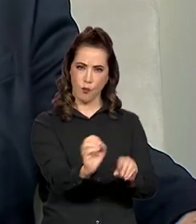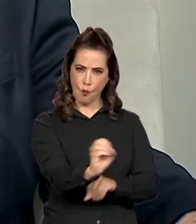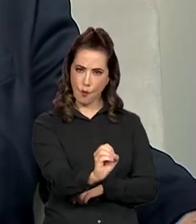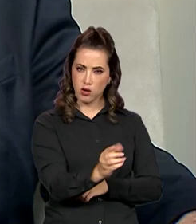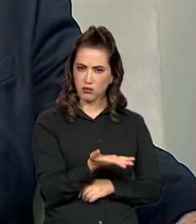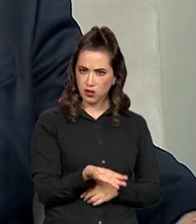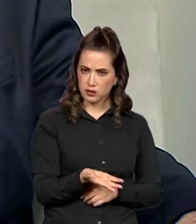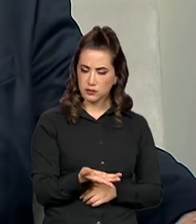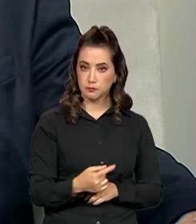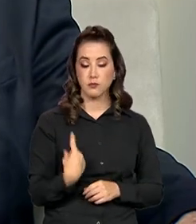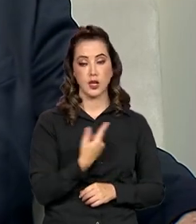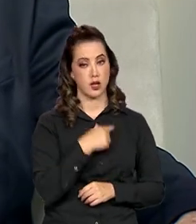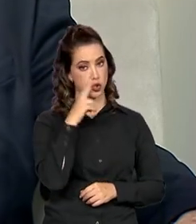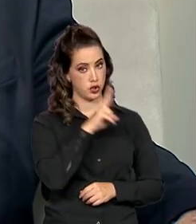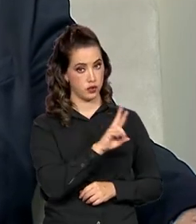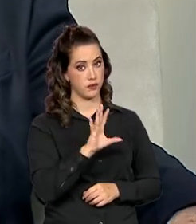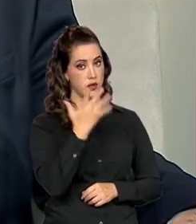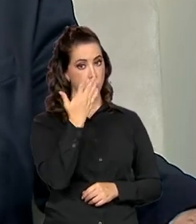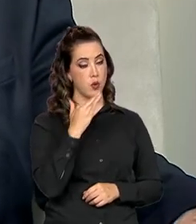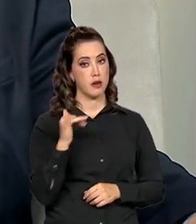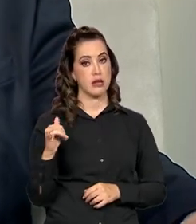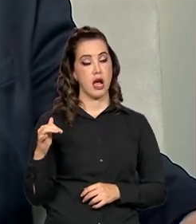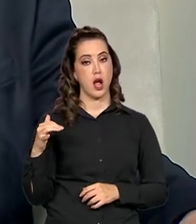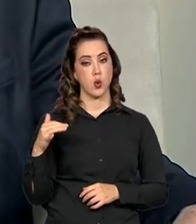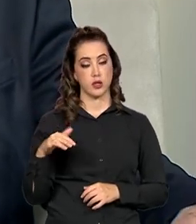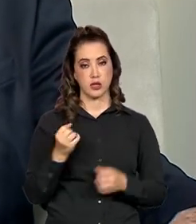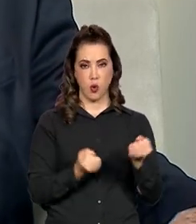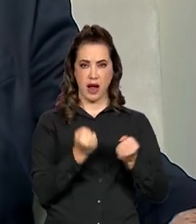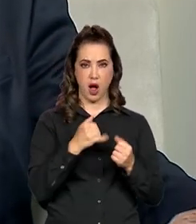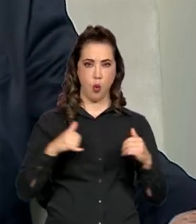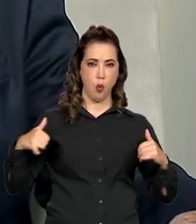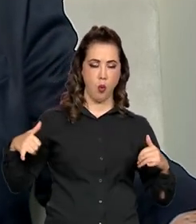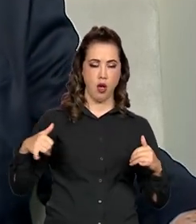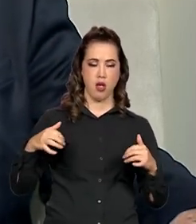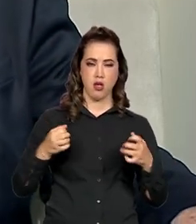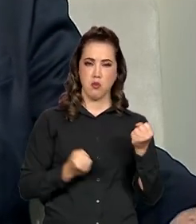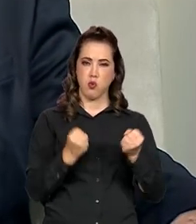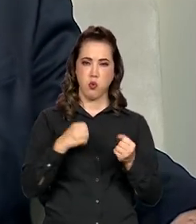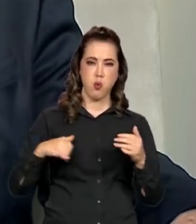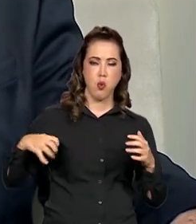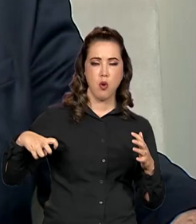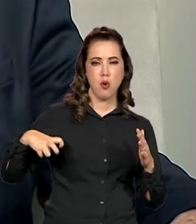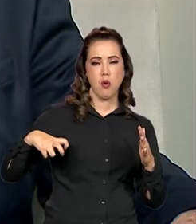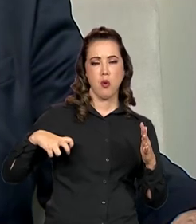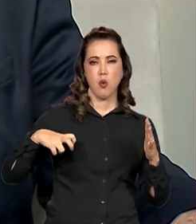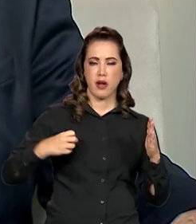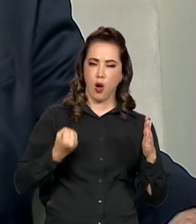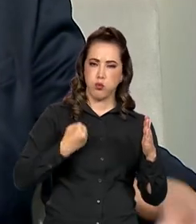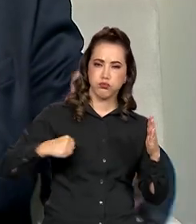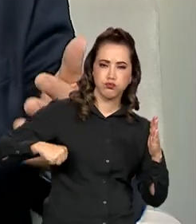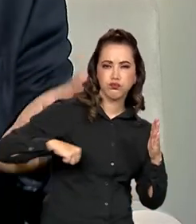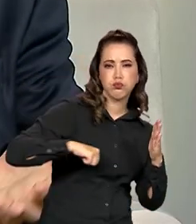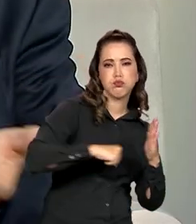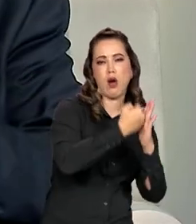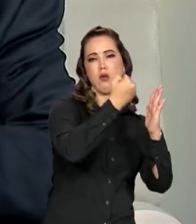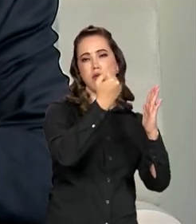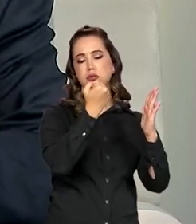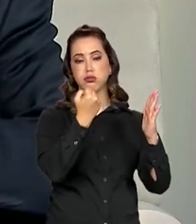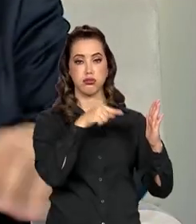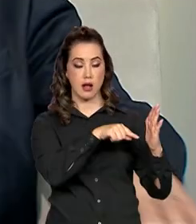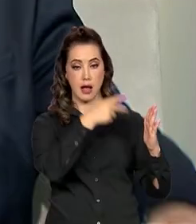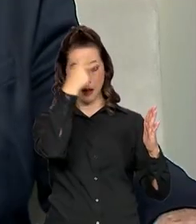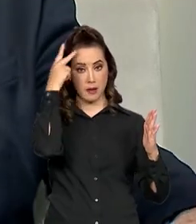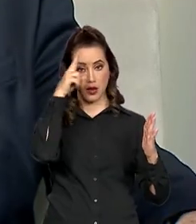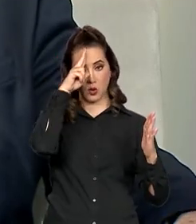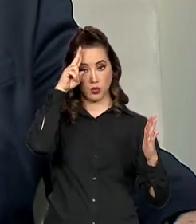E nós vimos aí aquele acidente com aquele jovem participante do BBB, um acidente com um